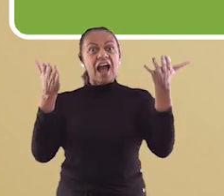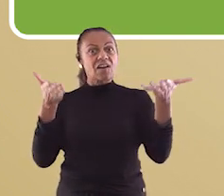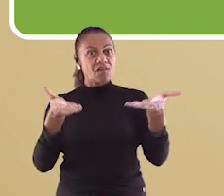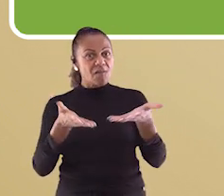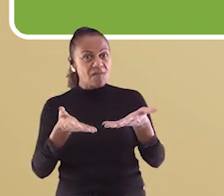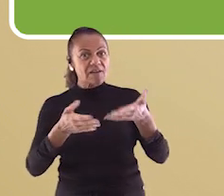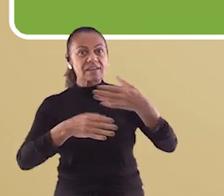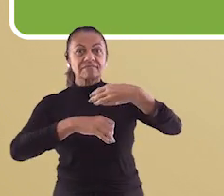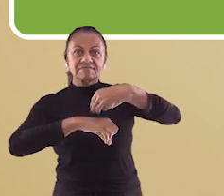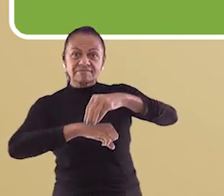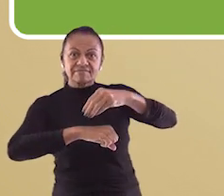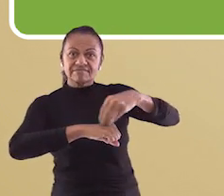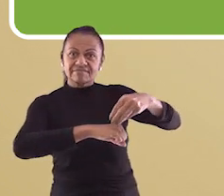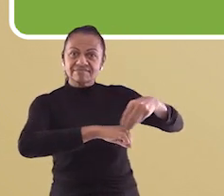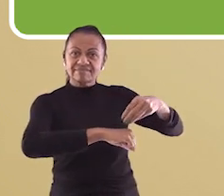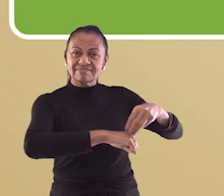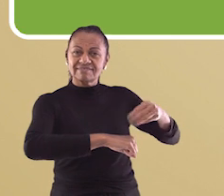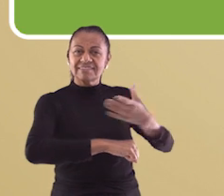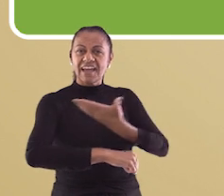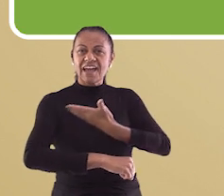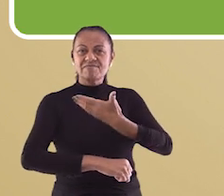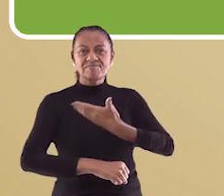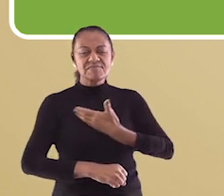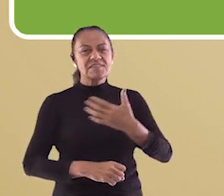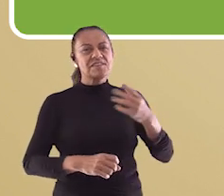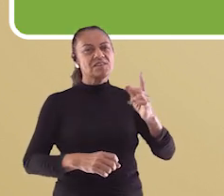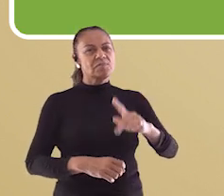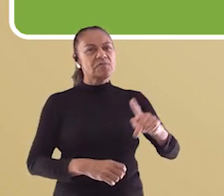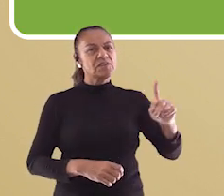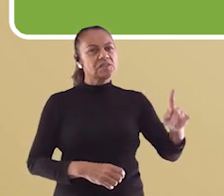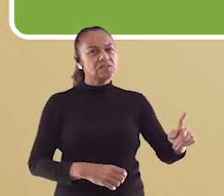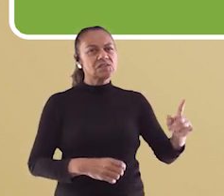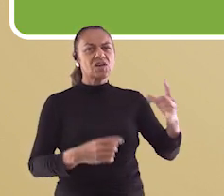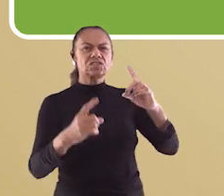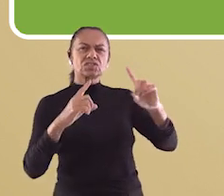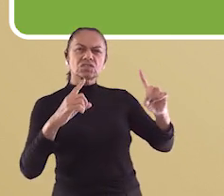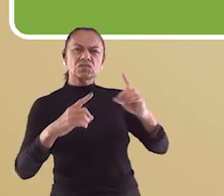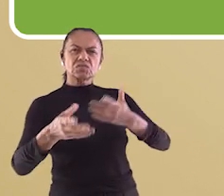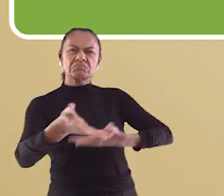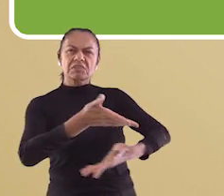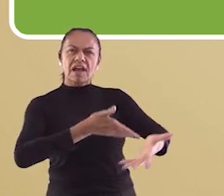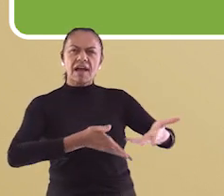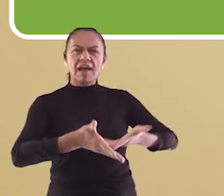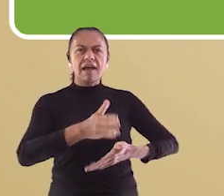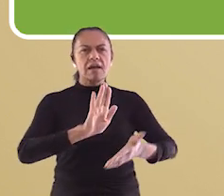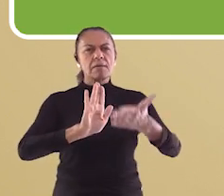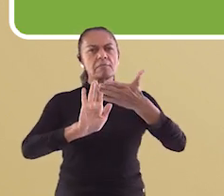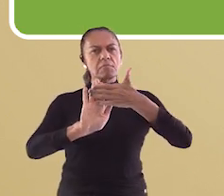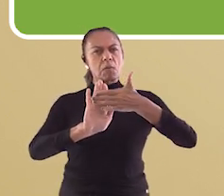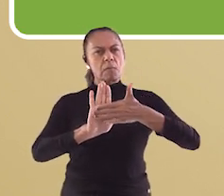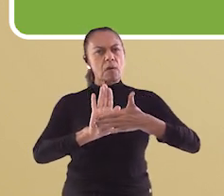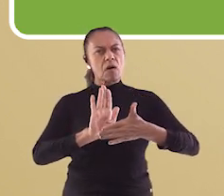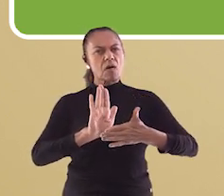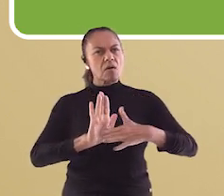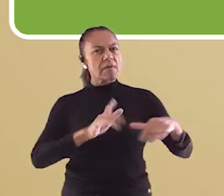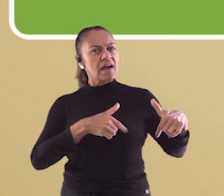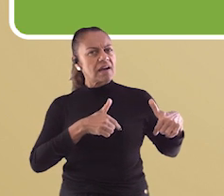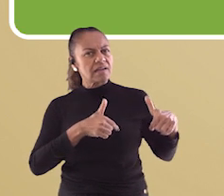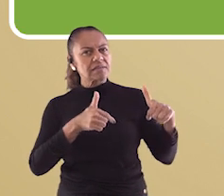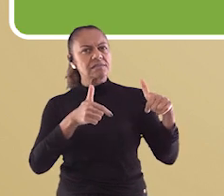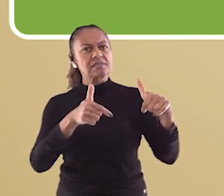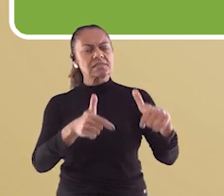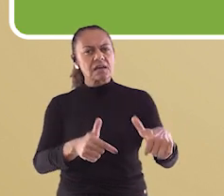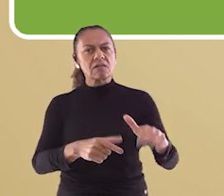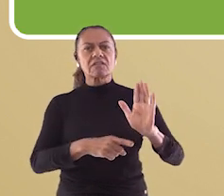você. Leve esse assunto para sua escola e discuta com seus amigos e professores. Aproveite e proponha um